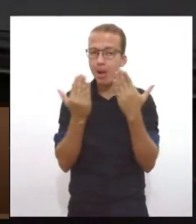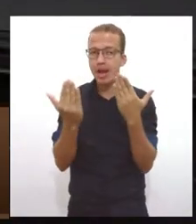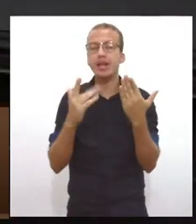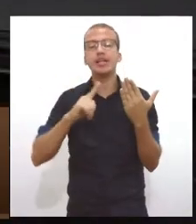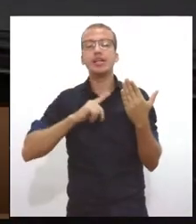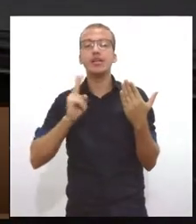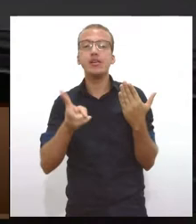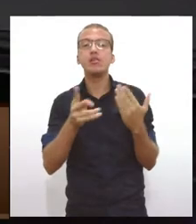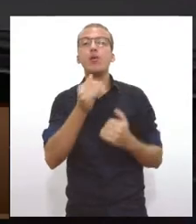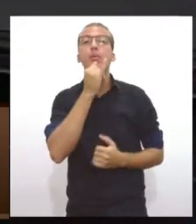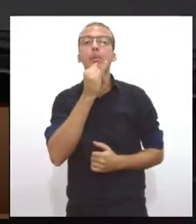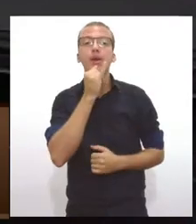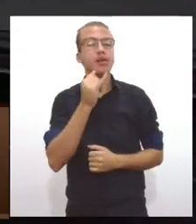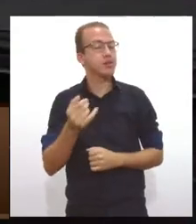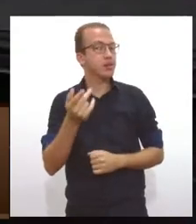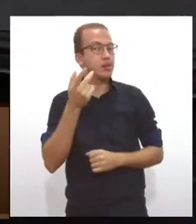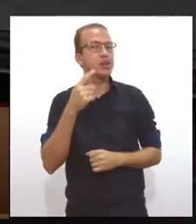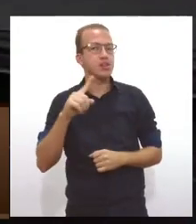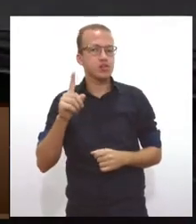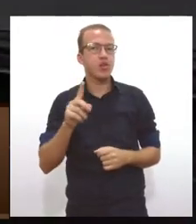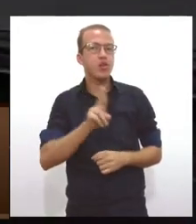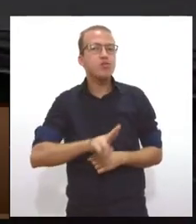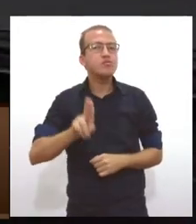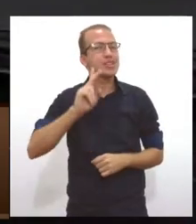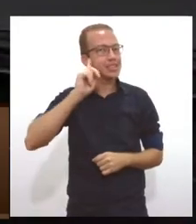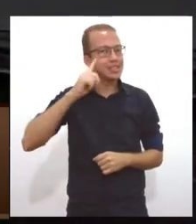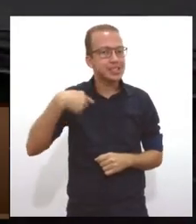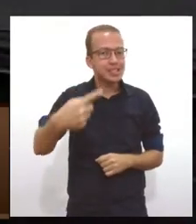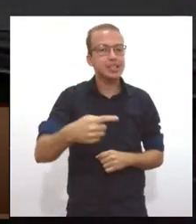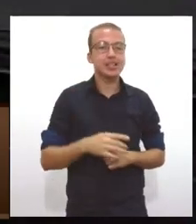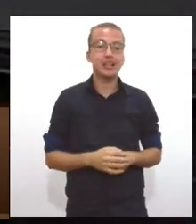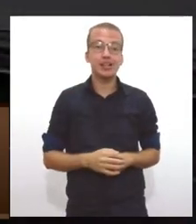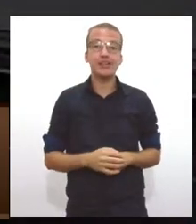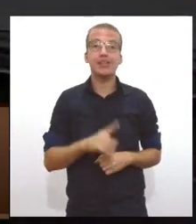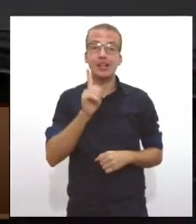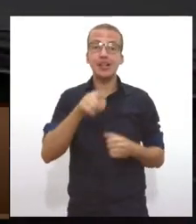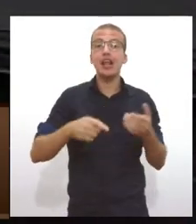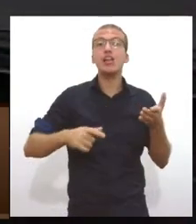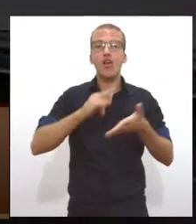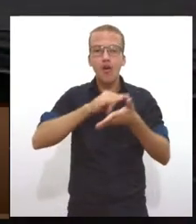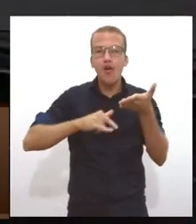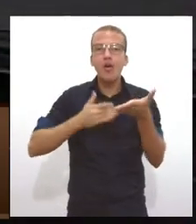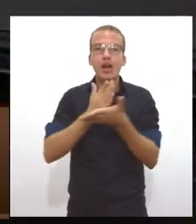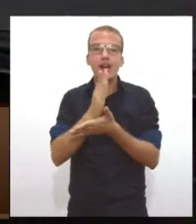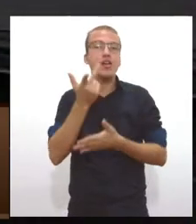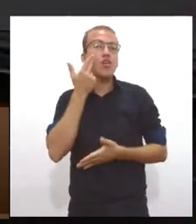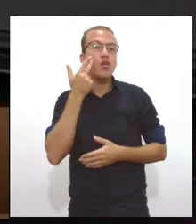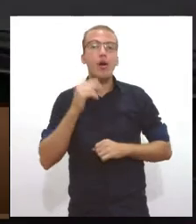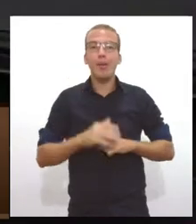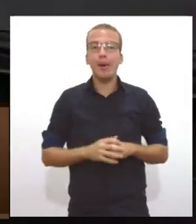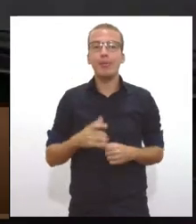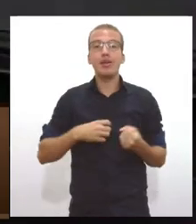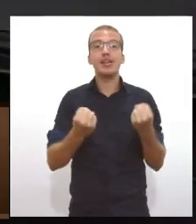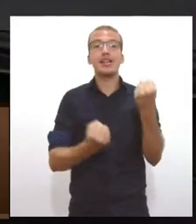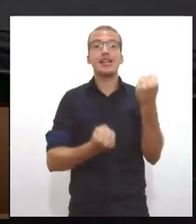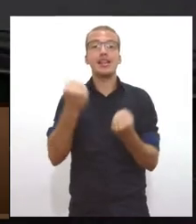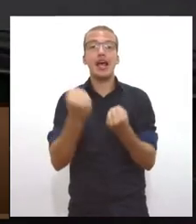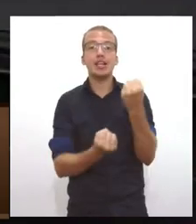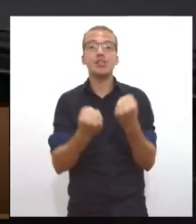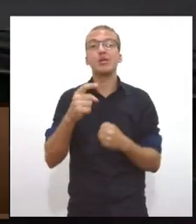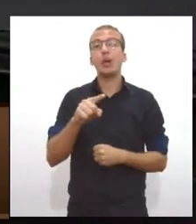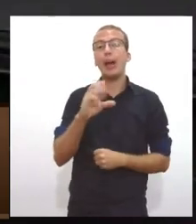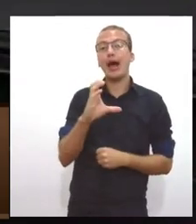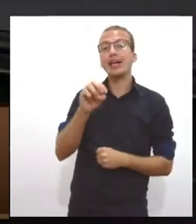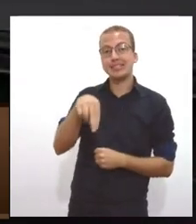a dia têm em comum. Por exemplo, licença. Todo mundo tem o que dirige e tira uma licença. A Carteira Nacional de Habilitação é uma